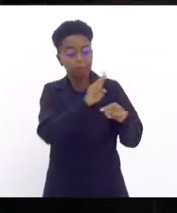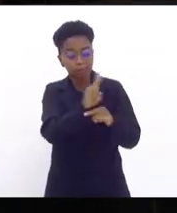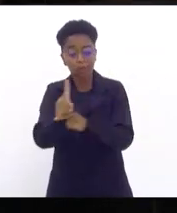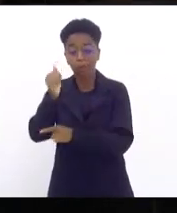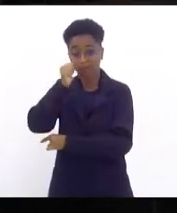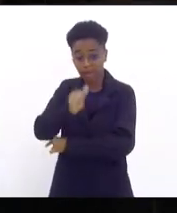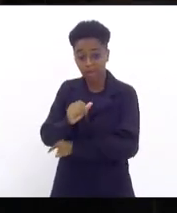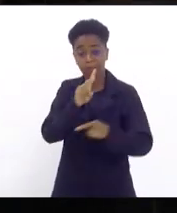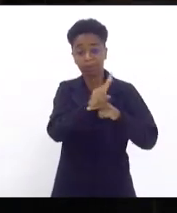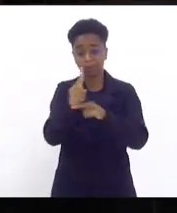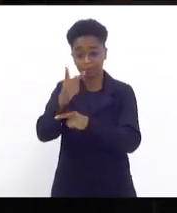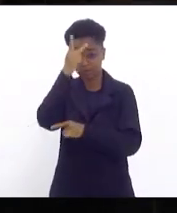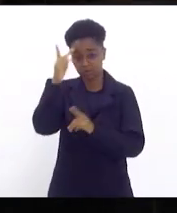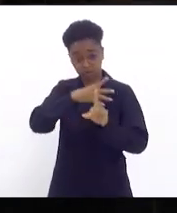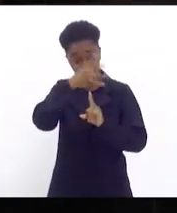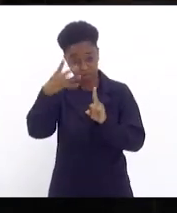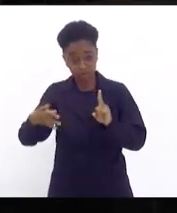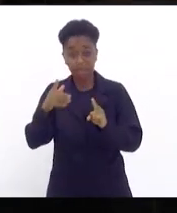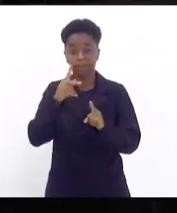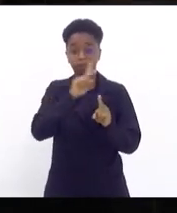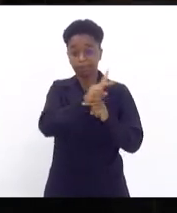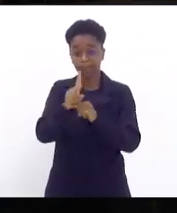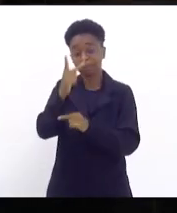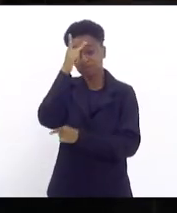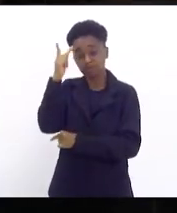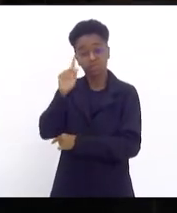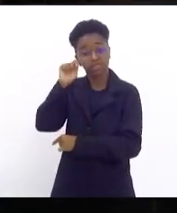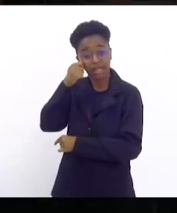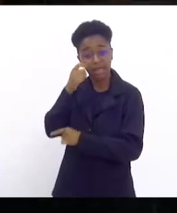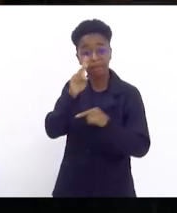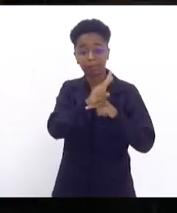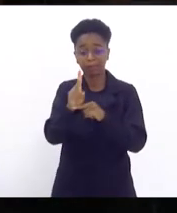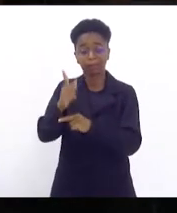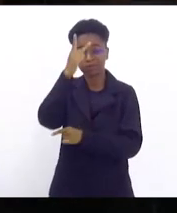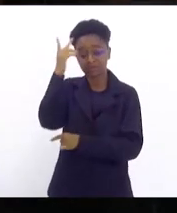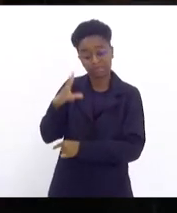das pessoas LGBTQIA+, de pessoas negras, trans e travestis.